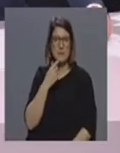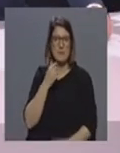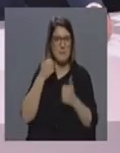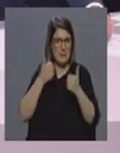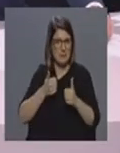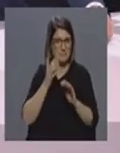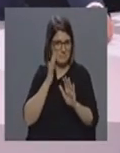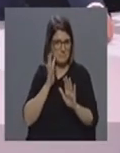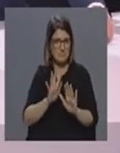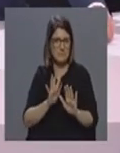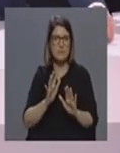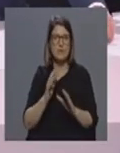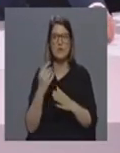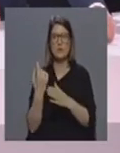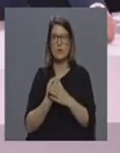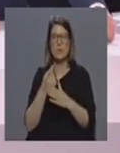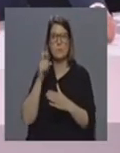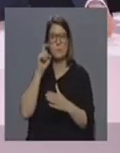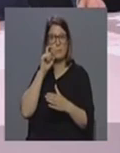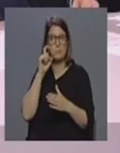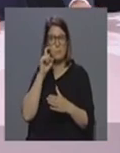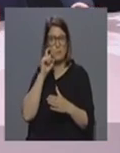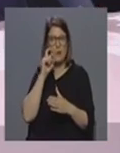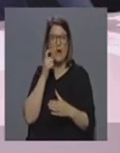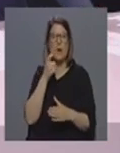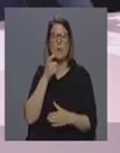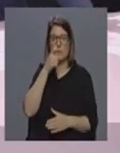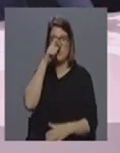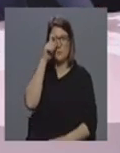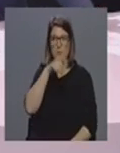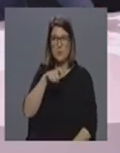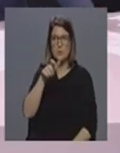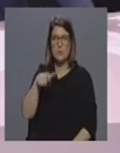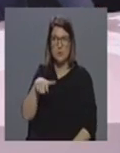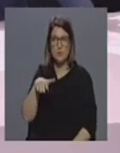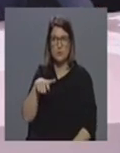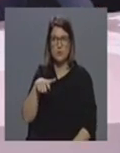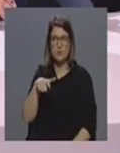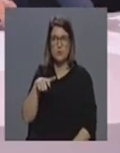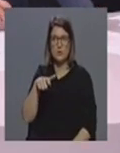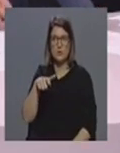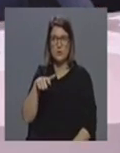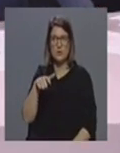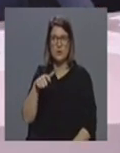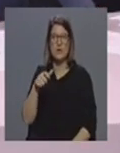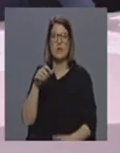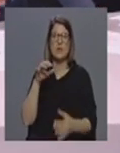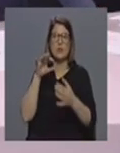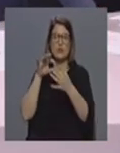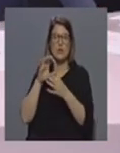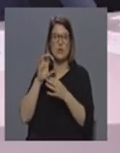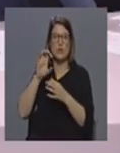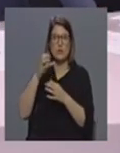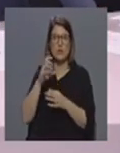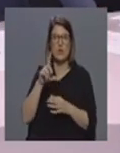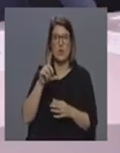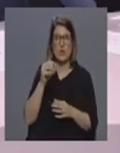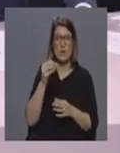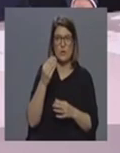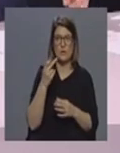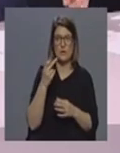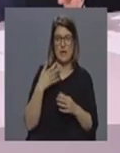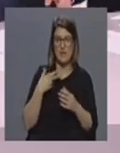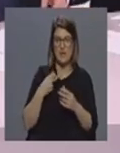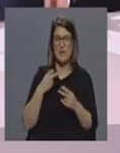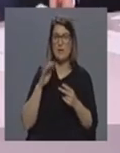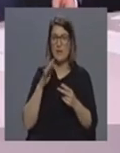o isolamento profilático neste caso é apenas para os passageiros que têm relação com estes conselhos de Lousada e Felgueiras neste momento